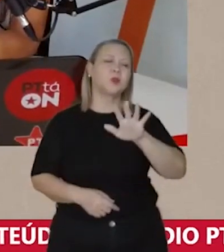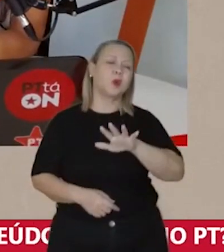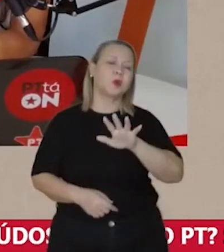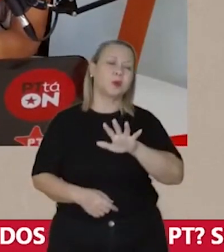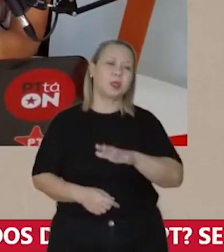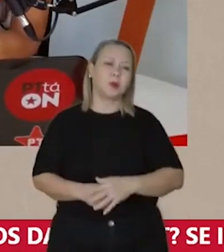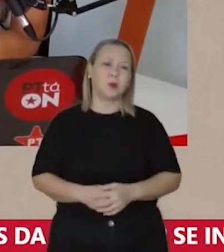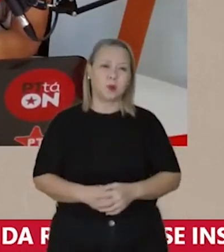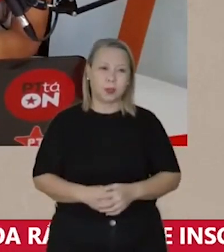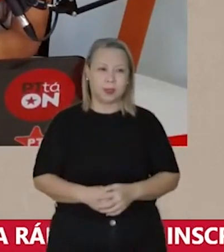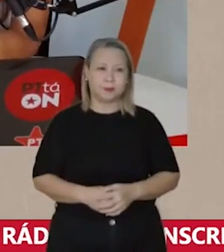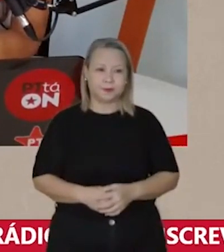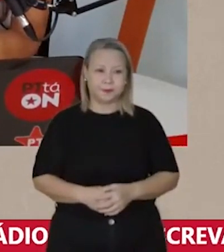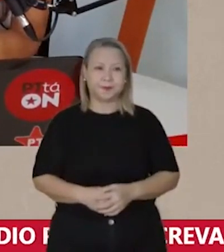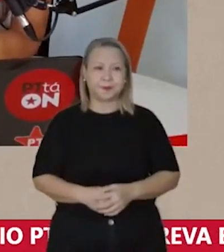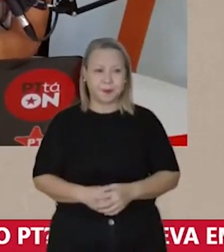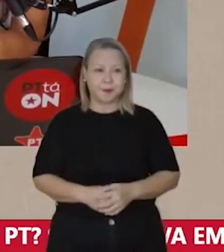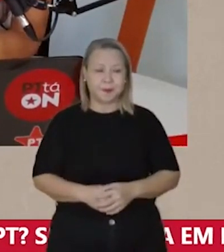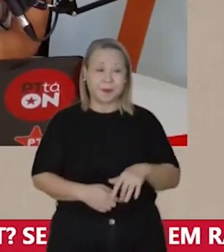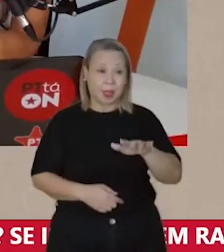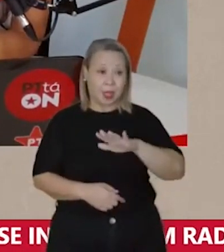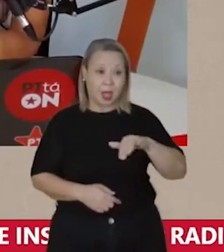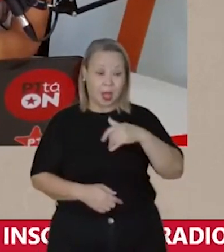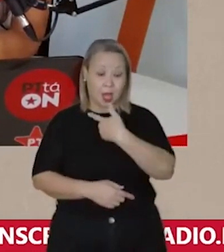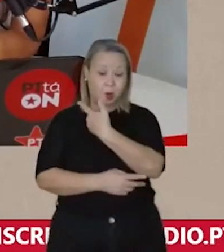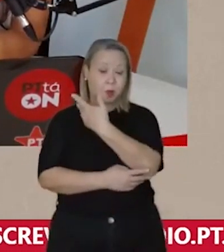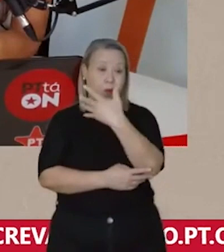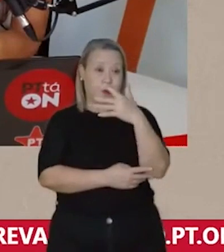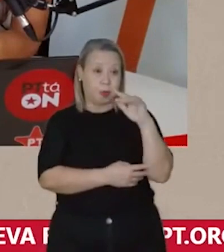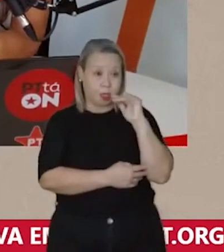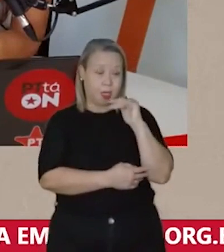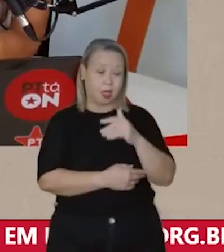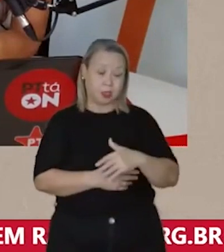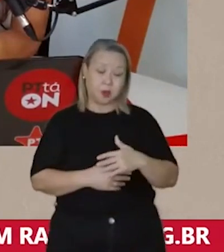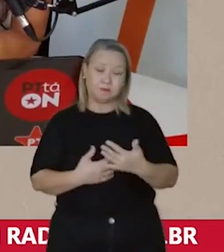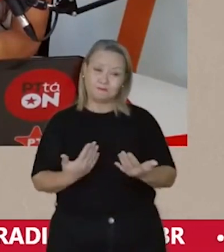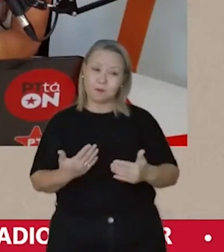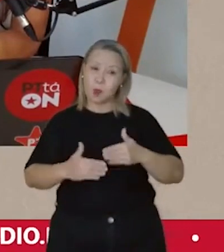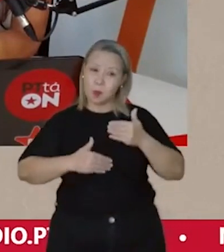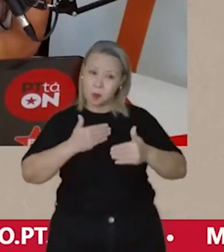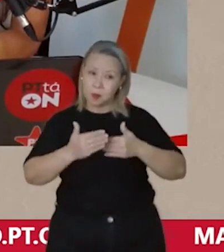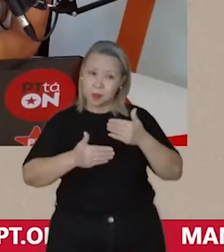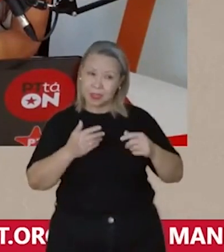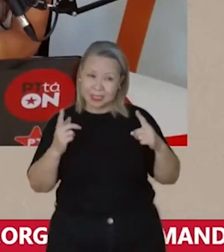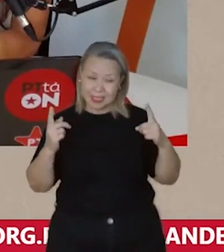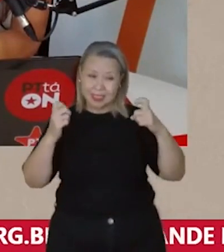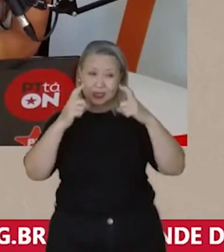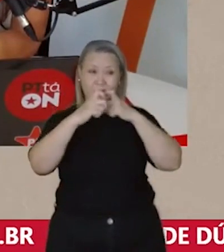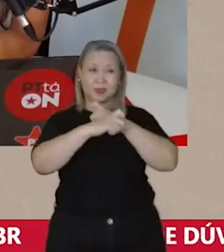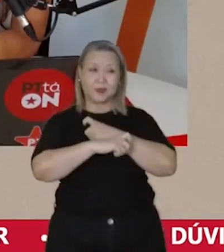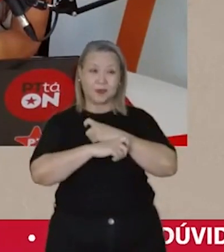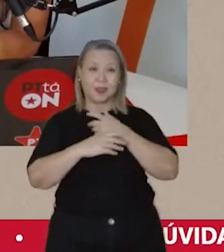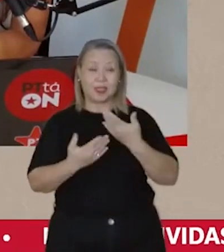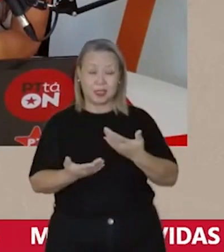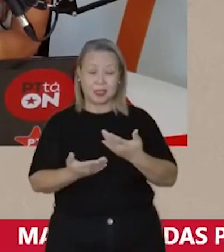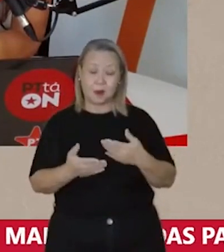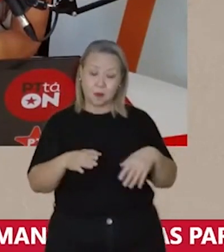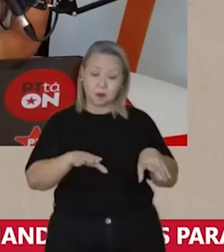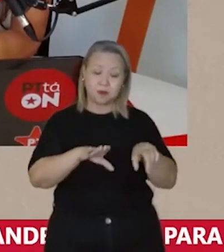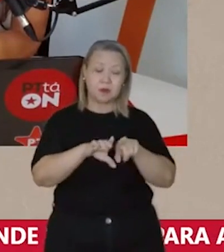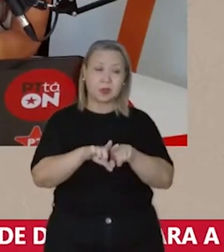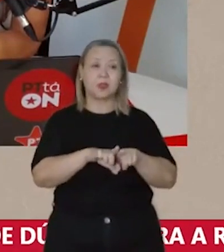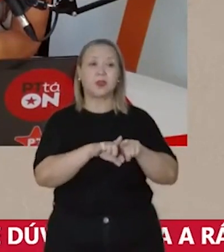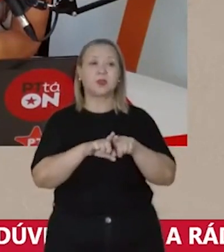especial com a área do meio ambiente. Foi um processo bastante difícil. Então você correu em paralelo nesses dois,